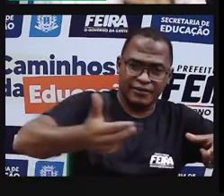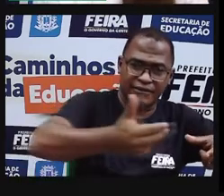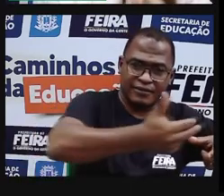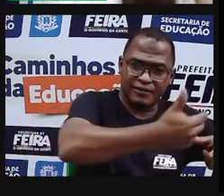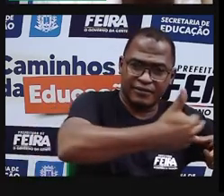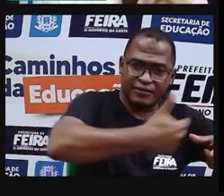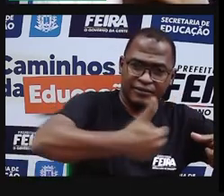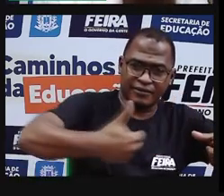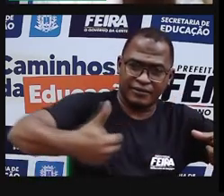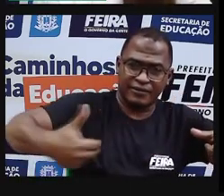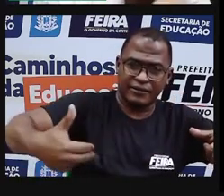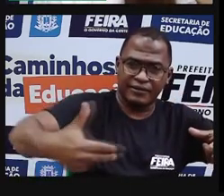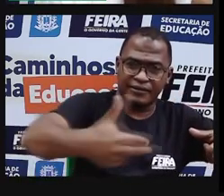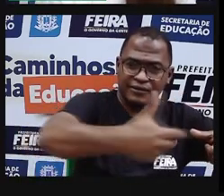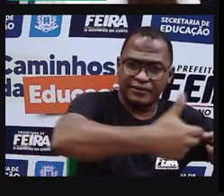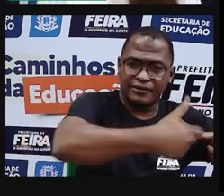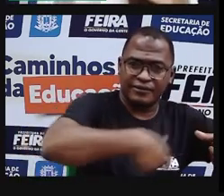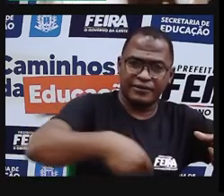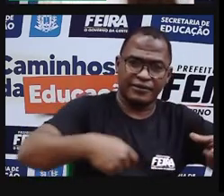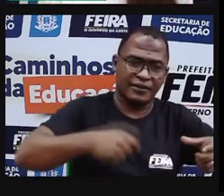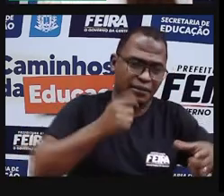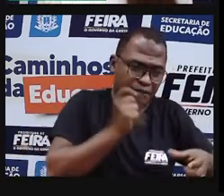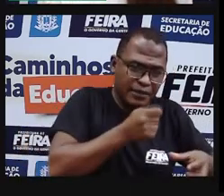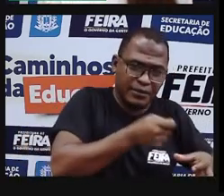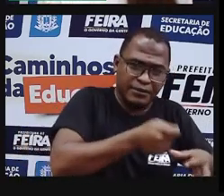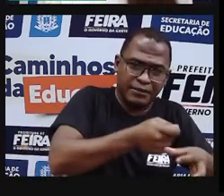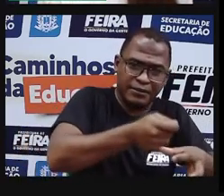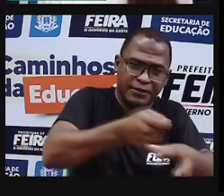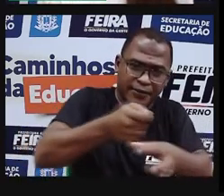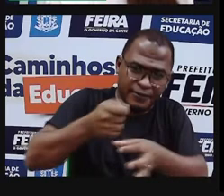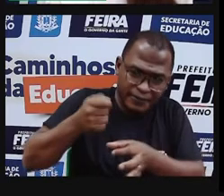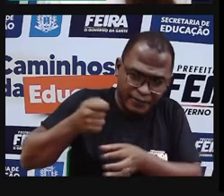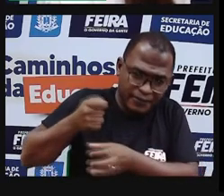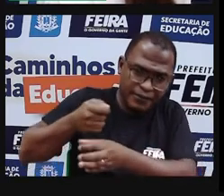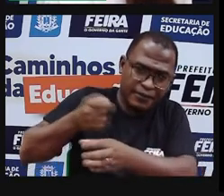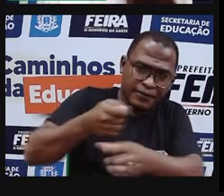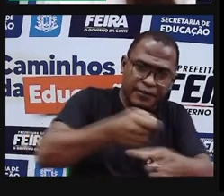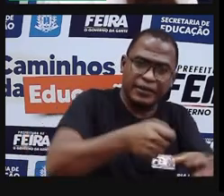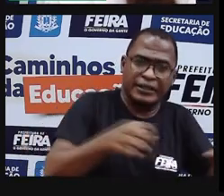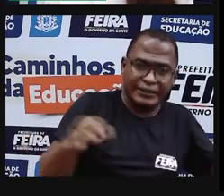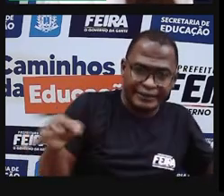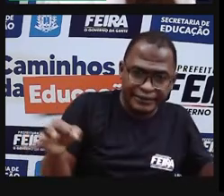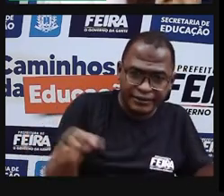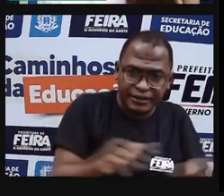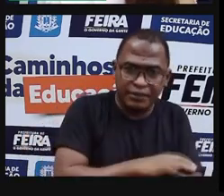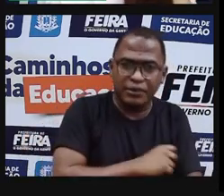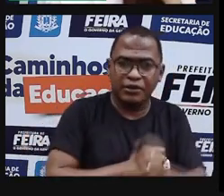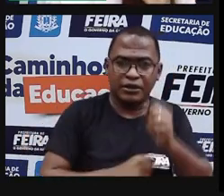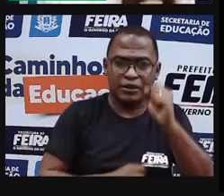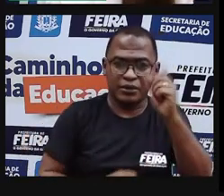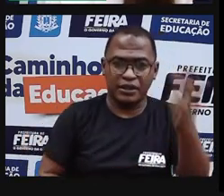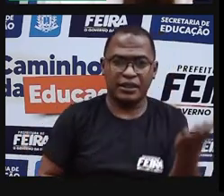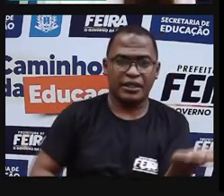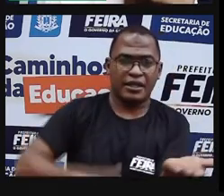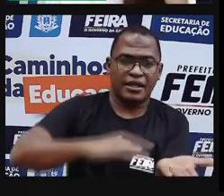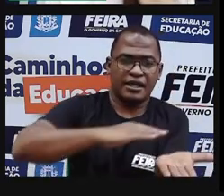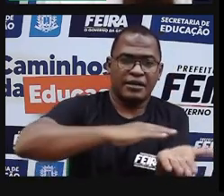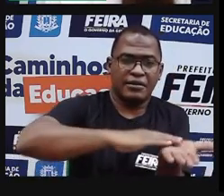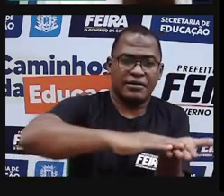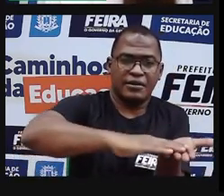Tirando os pedaços da madeira pra formar aquele desenho. Depois disso, depois de feito esse trabalho muito